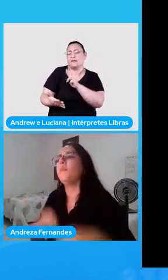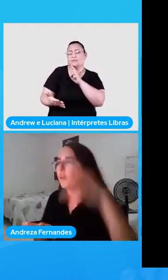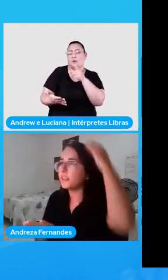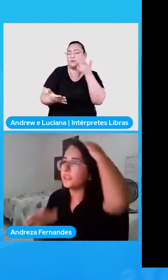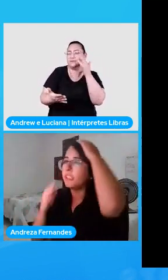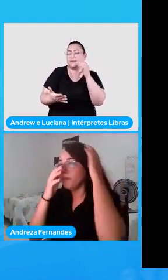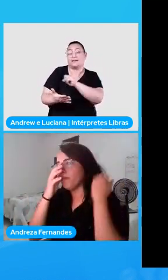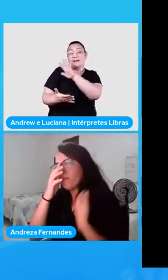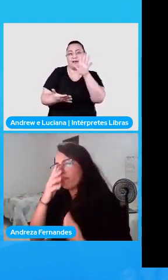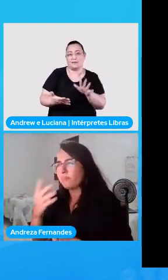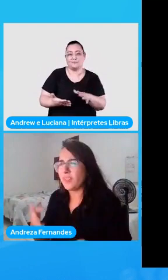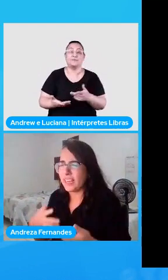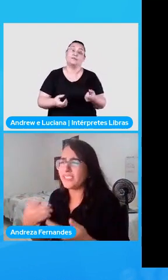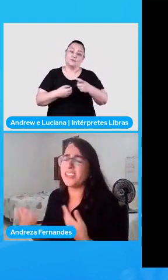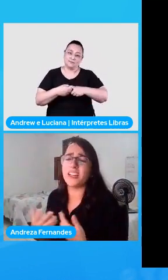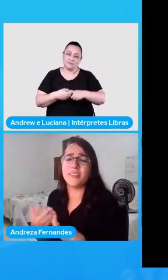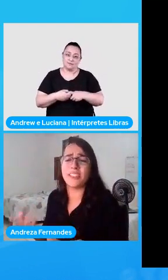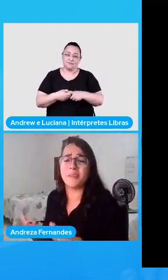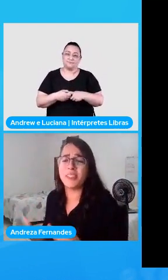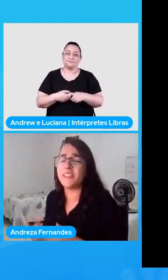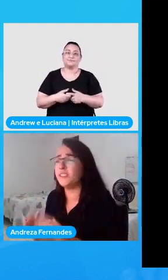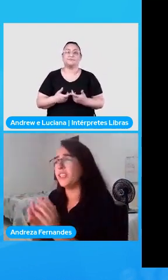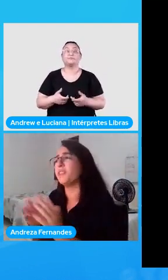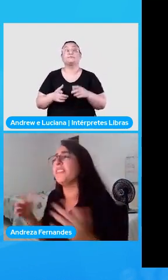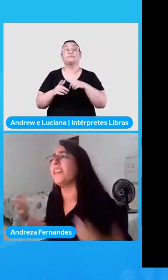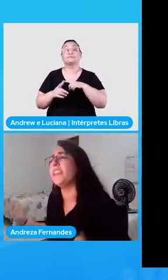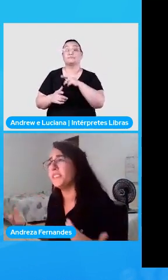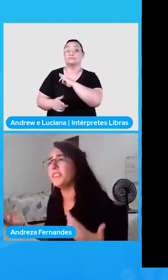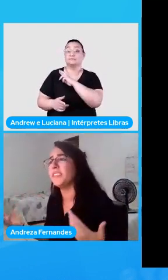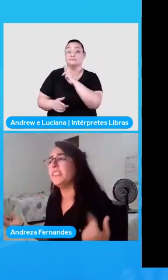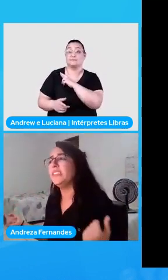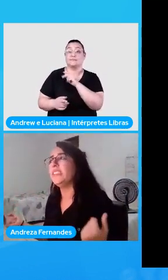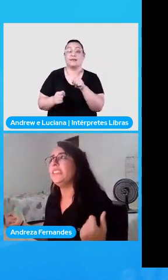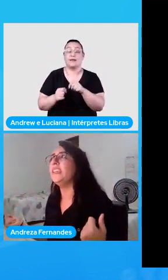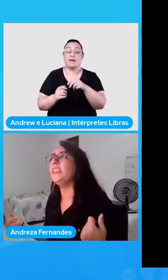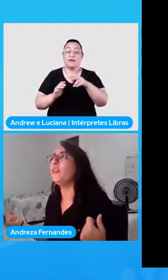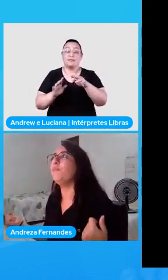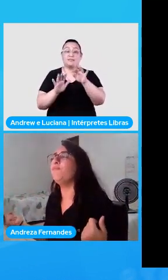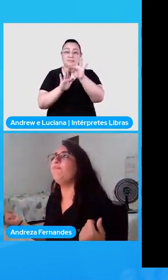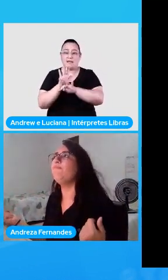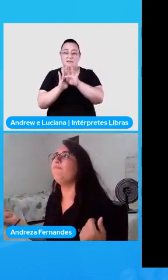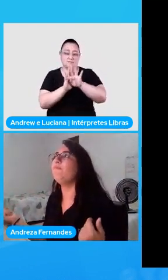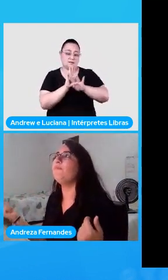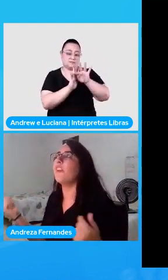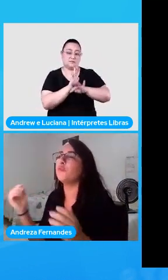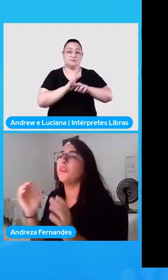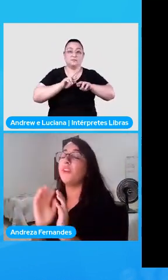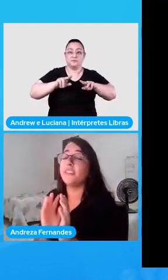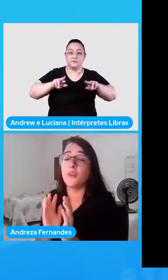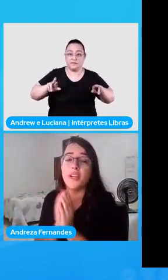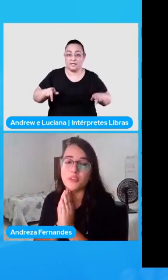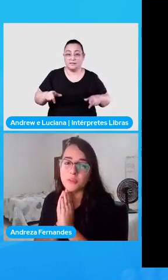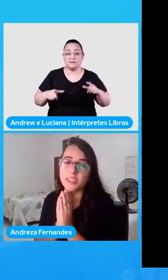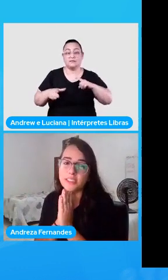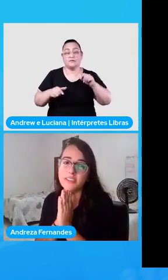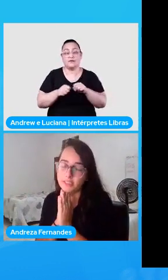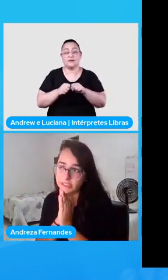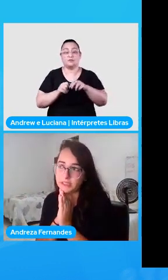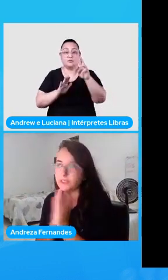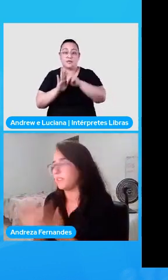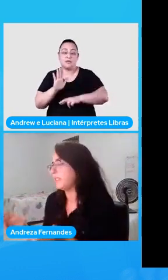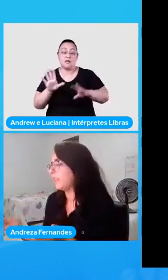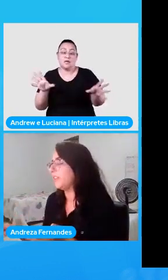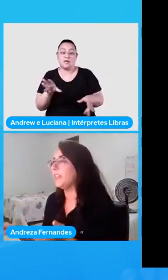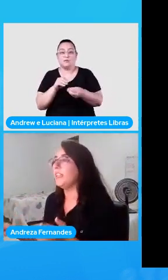Então, voltando aqui, essa tarefa nada mais é do que eu ter textos. E aí eu faço uma versão resumida desses